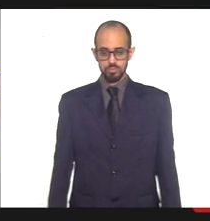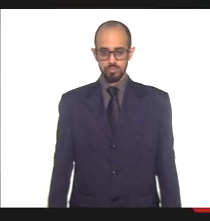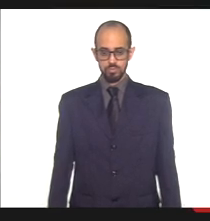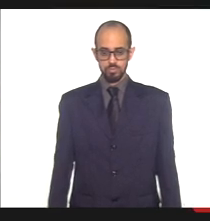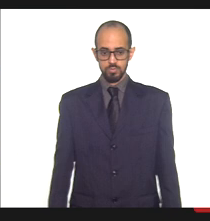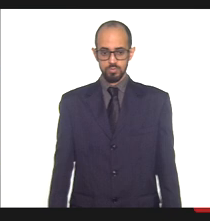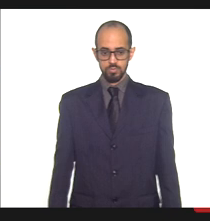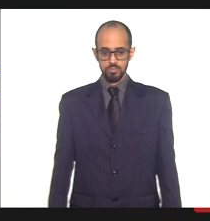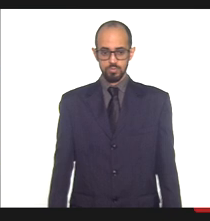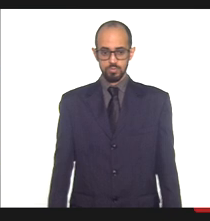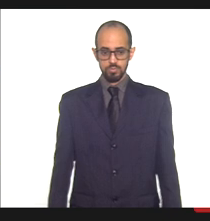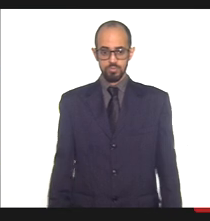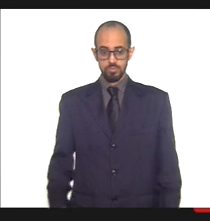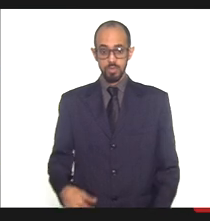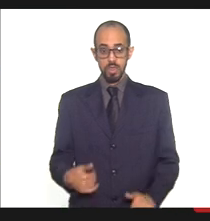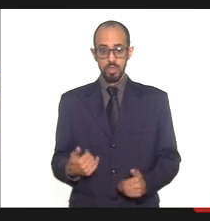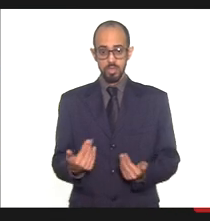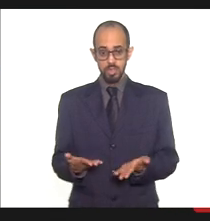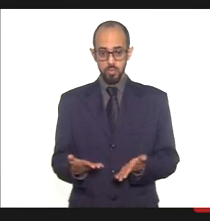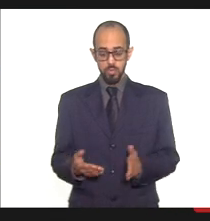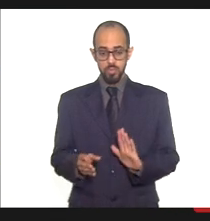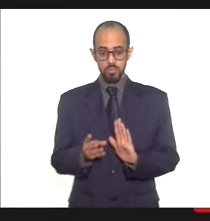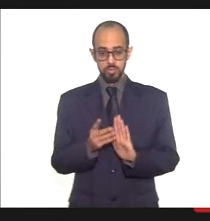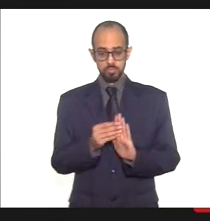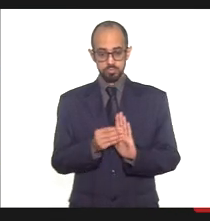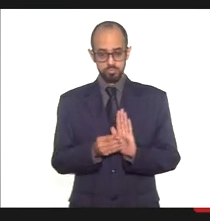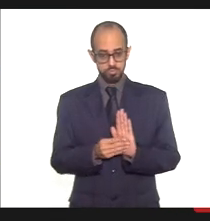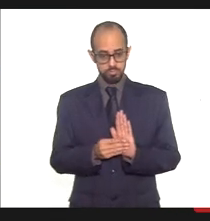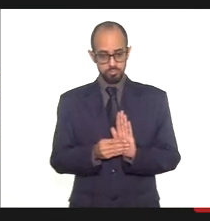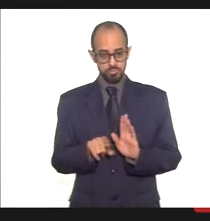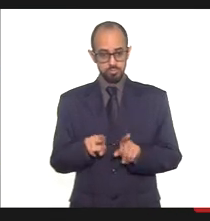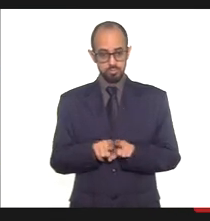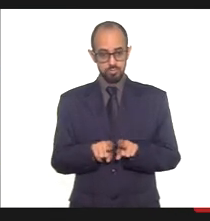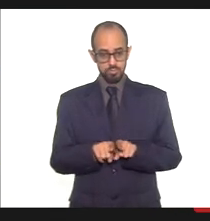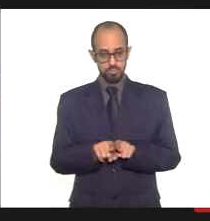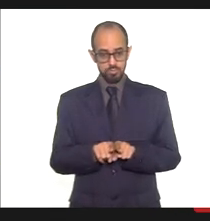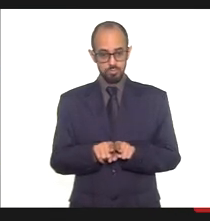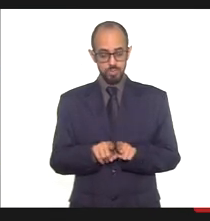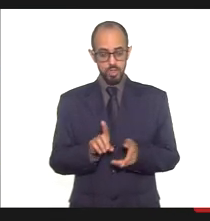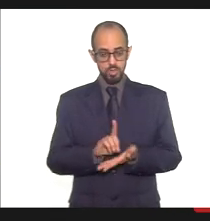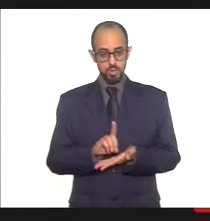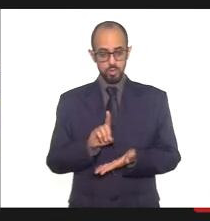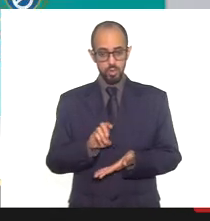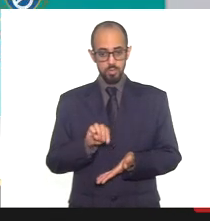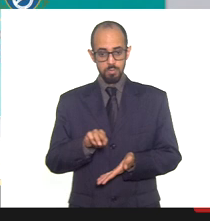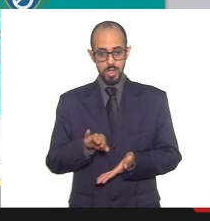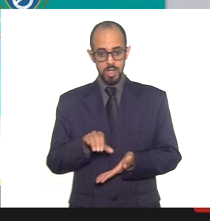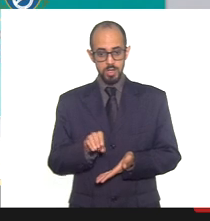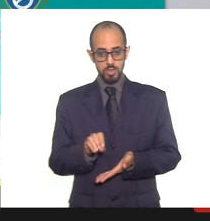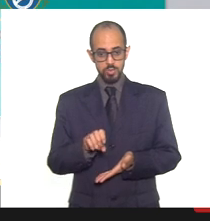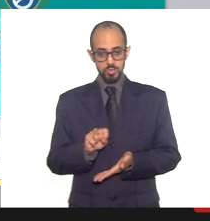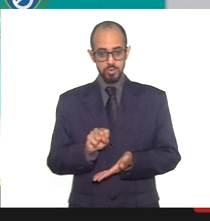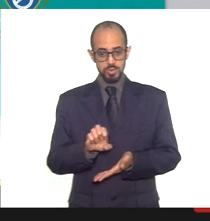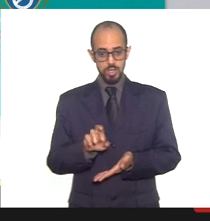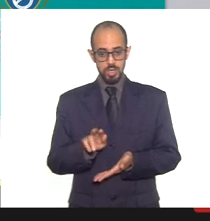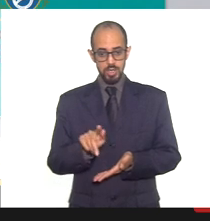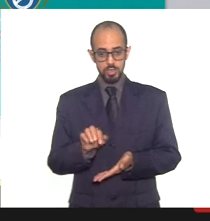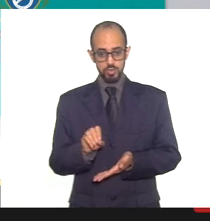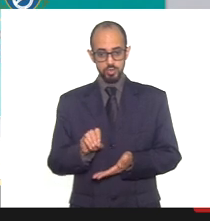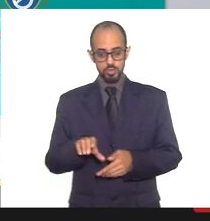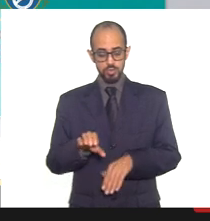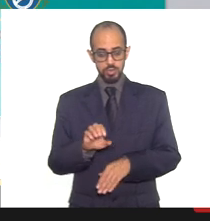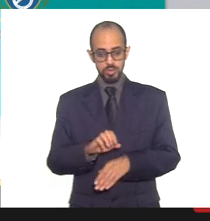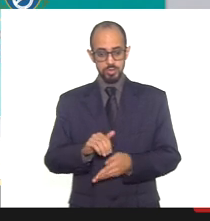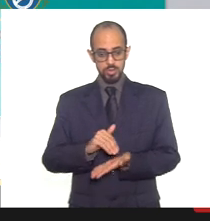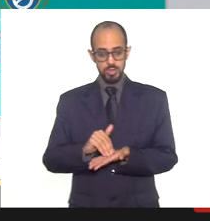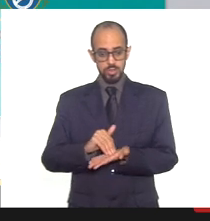Enquanto isso, vou fazer o registro aqui. Doutor Mário Sérgio, Secretaria Estadual de Saúde. Agradecer mais uma vez